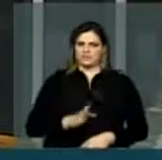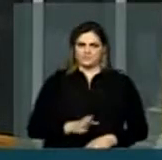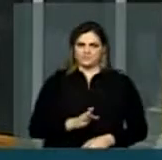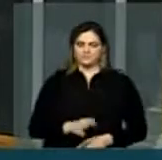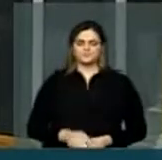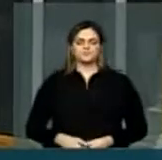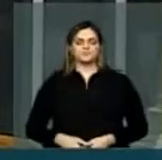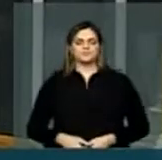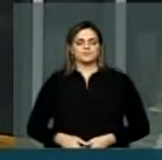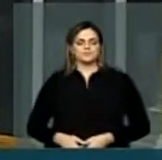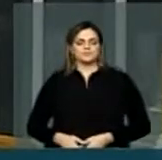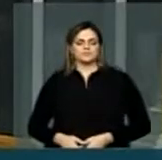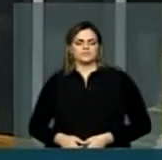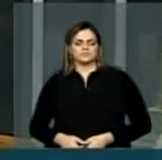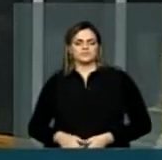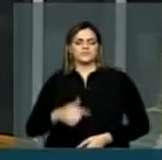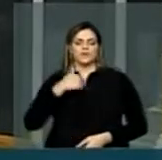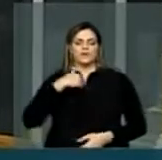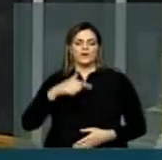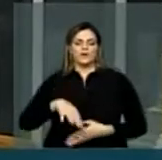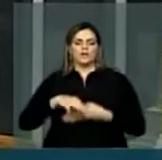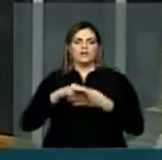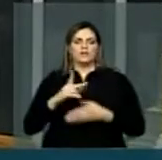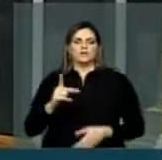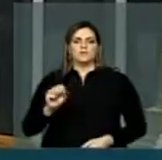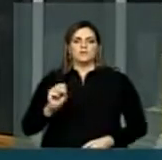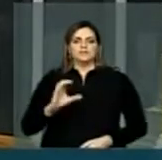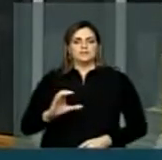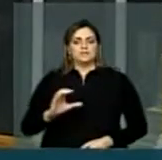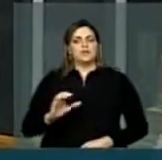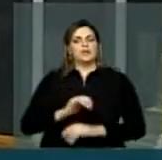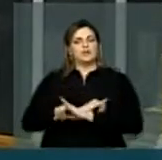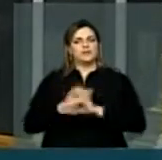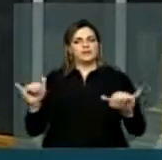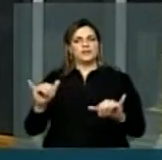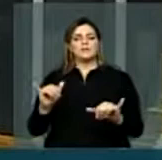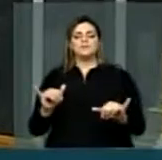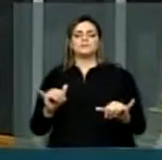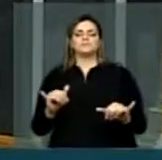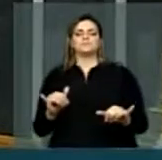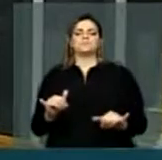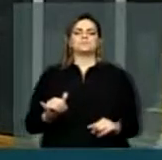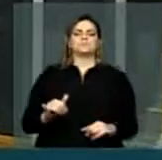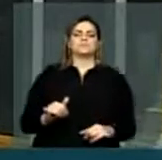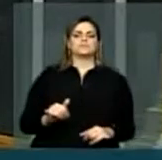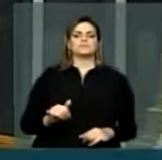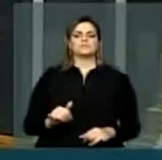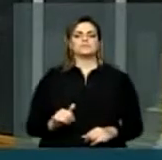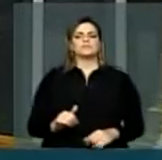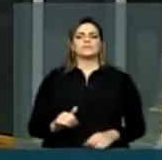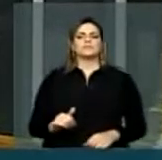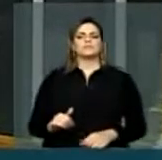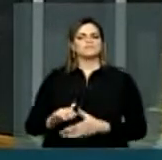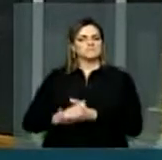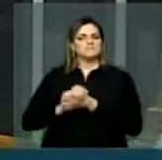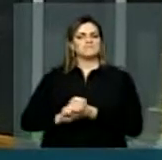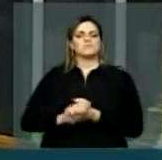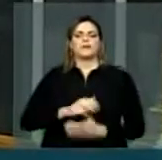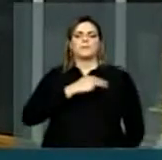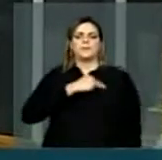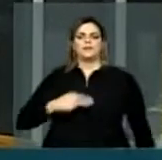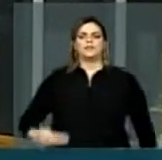enquanto líder da bancada do PSC nesta casa, nós queremos aqui trazer a nossa audação ao ministro das Minas e Energias,